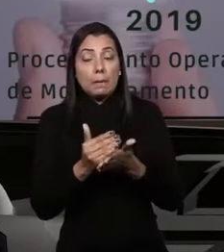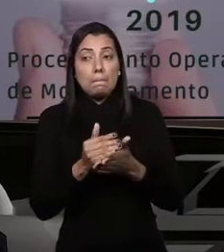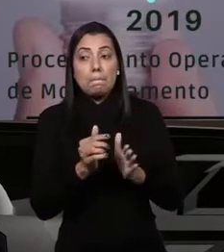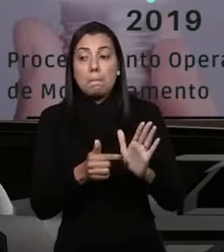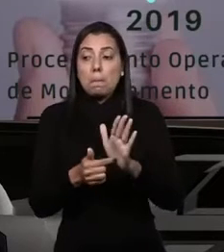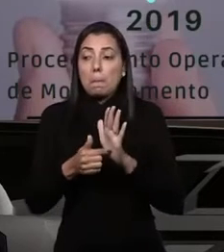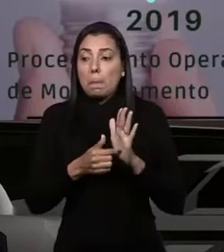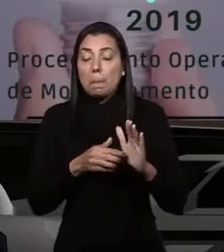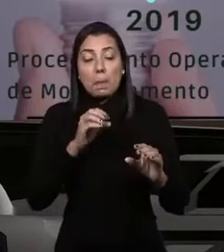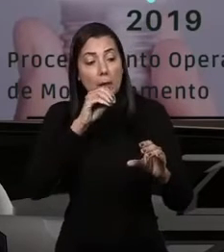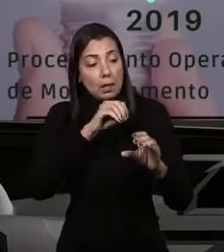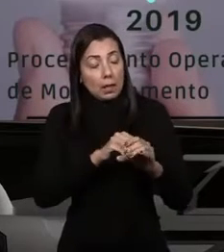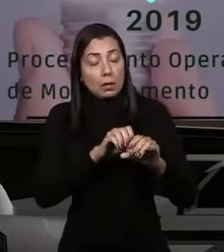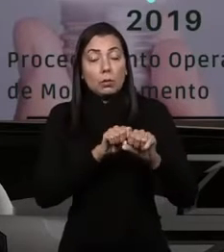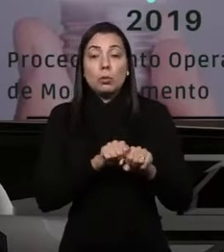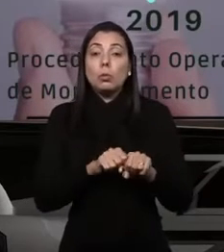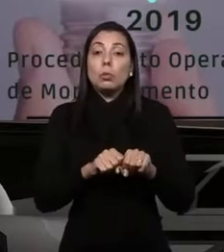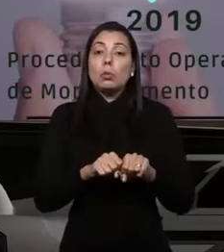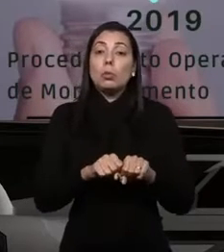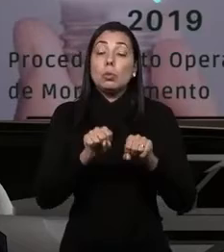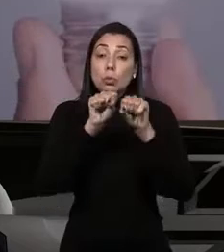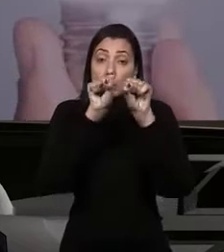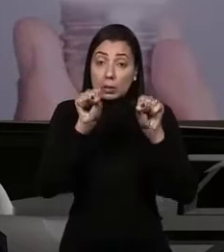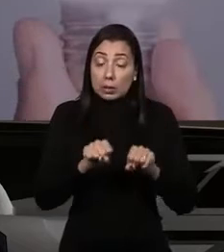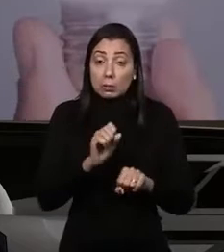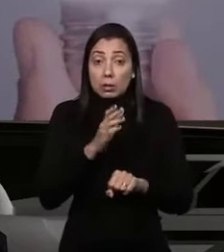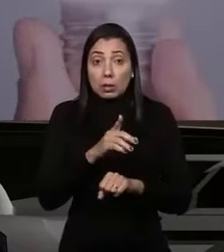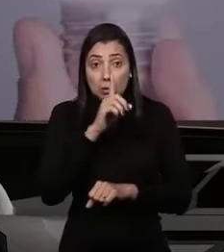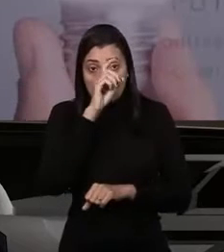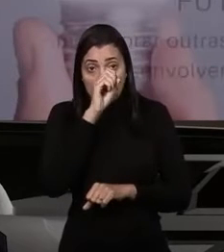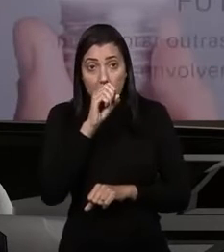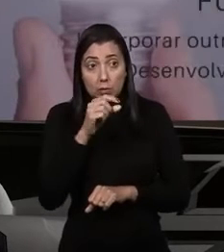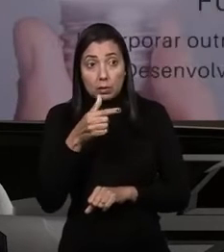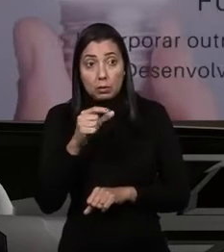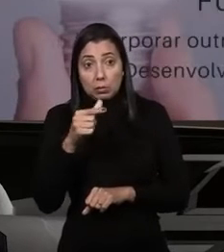para dentro do sistema do hospital, já em 2020,